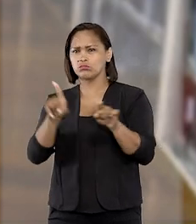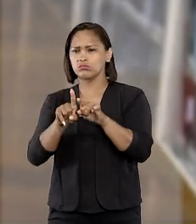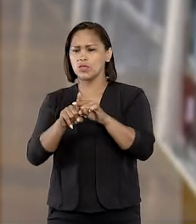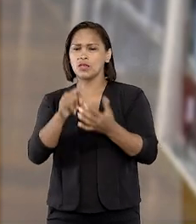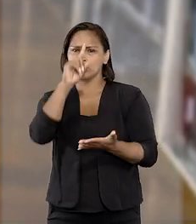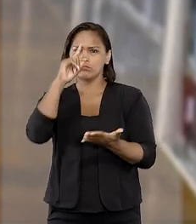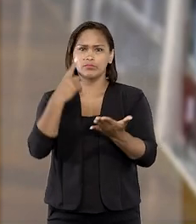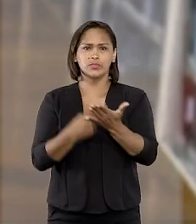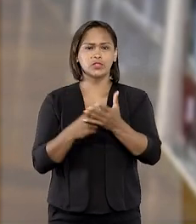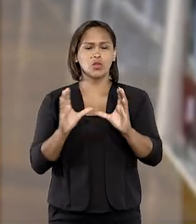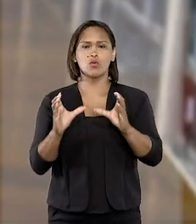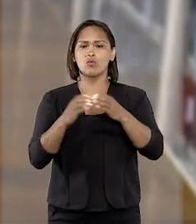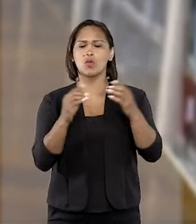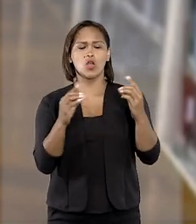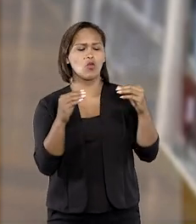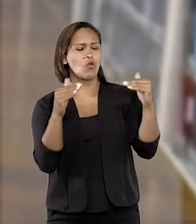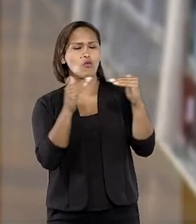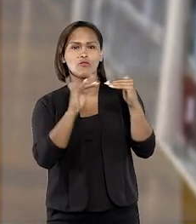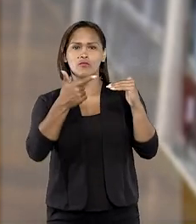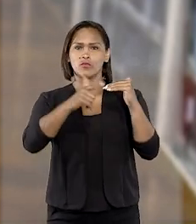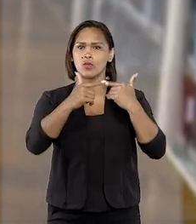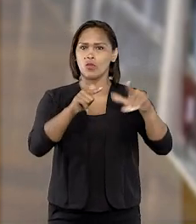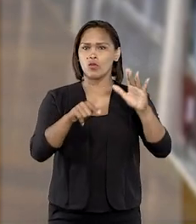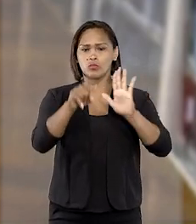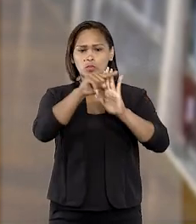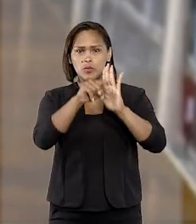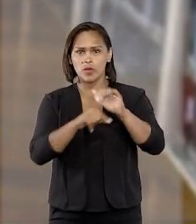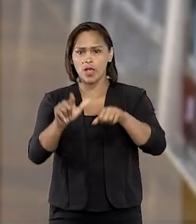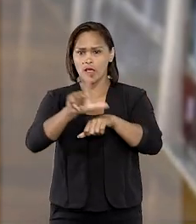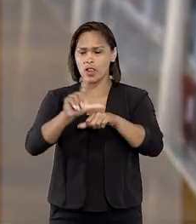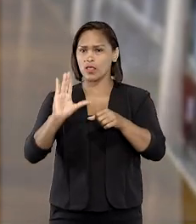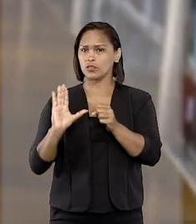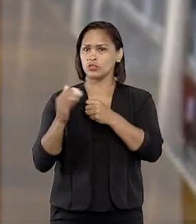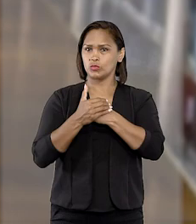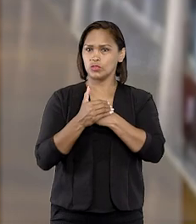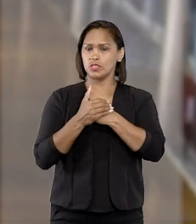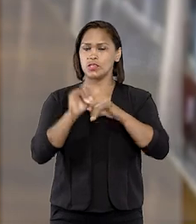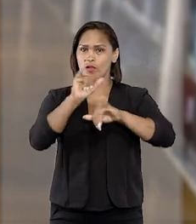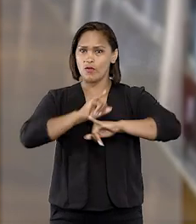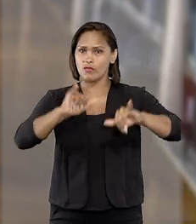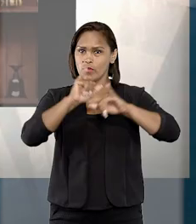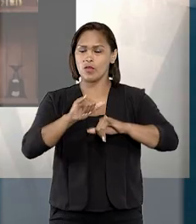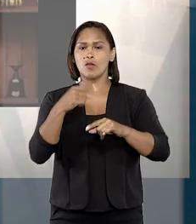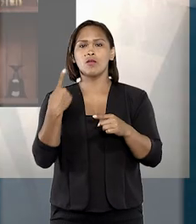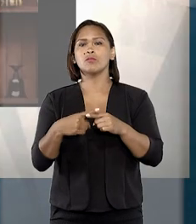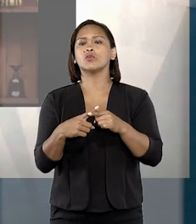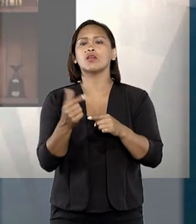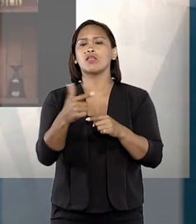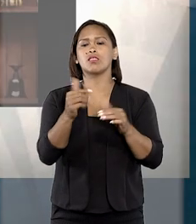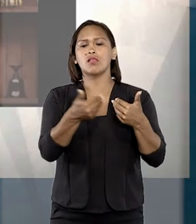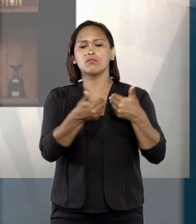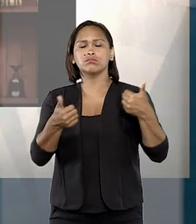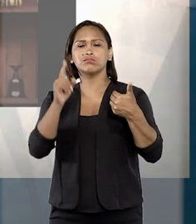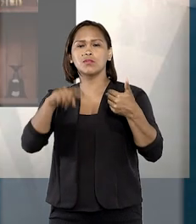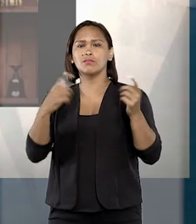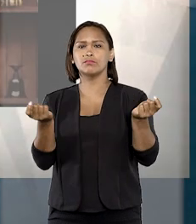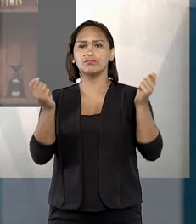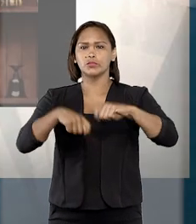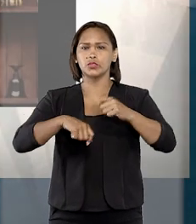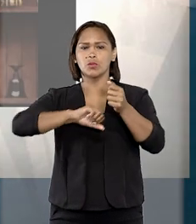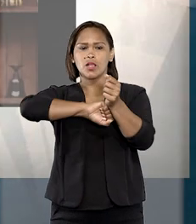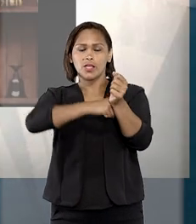ainda que a decisão do colegiado não entra em conflito com as determinações da Lei Geral de Proteção de Dados, pois ela não exclui a